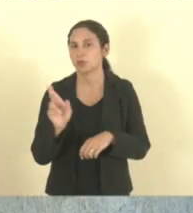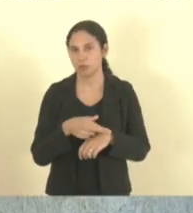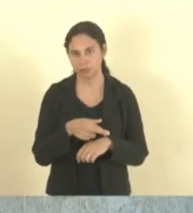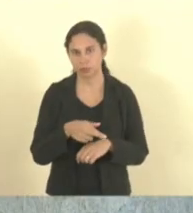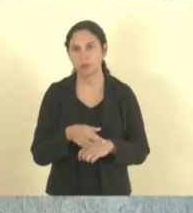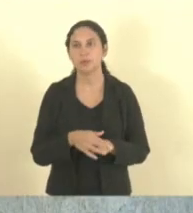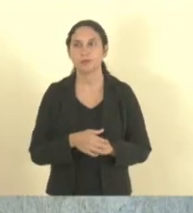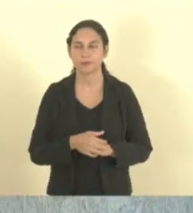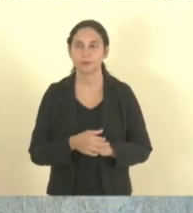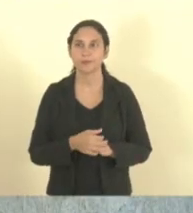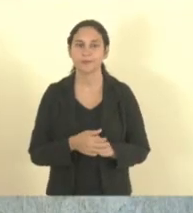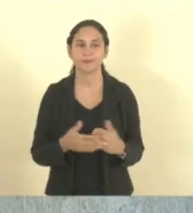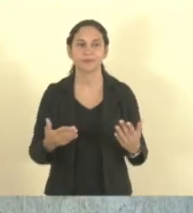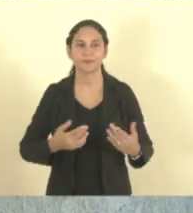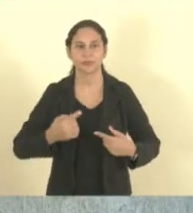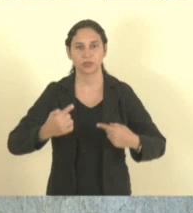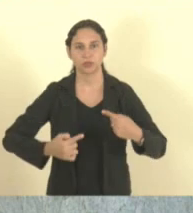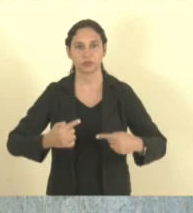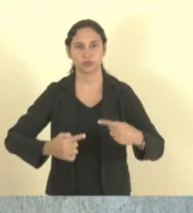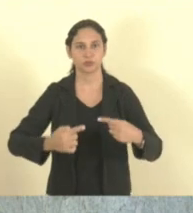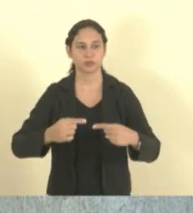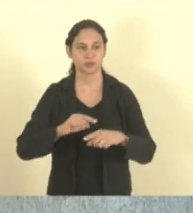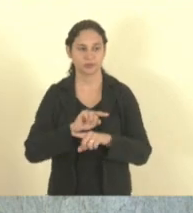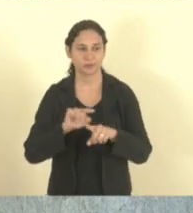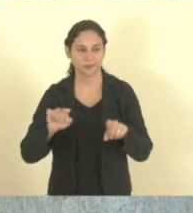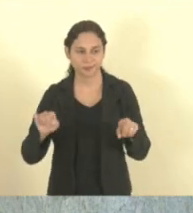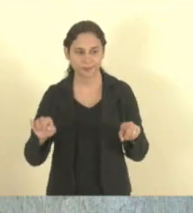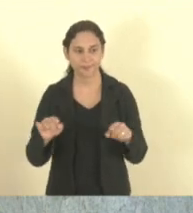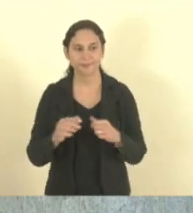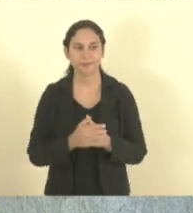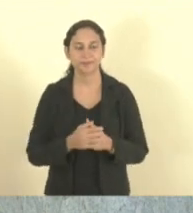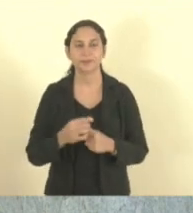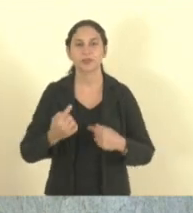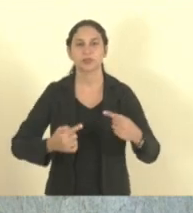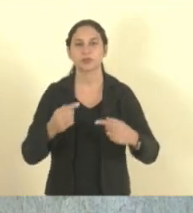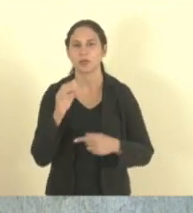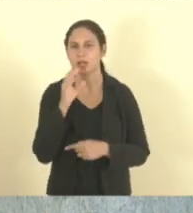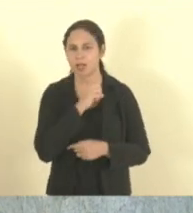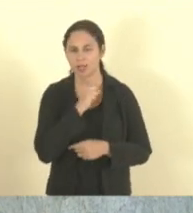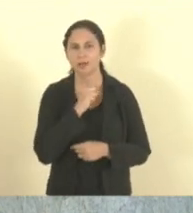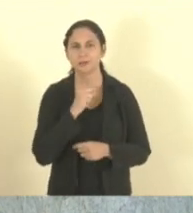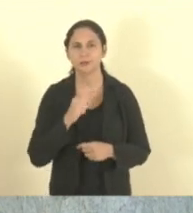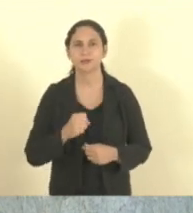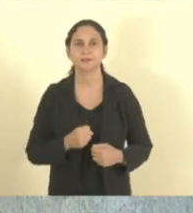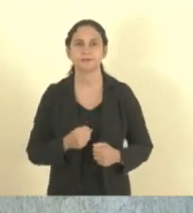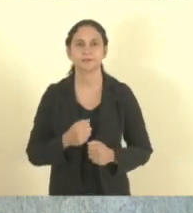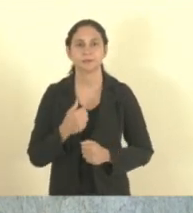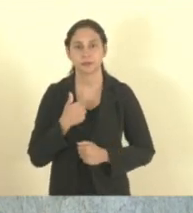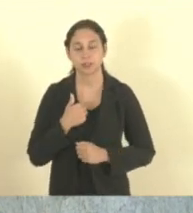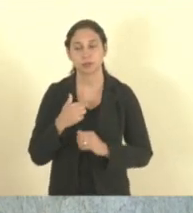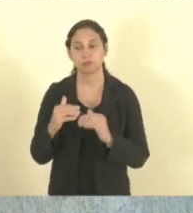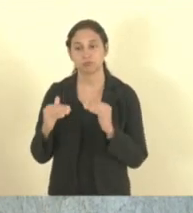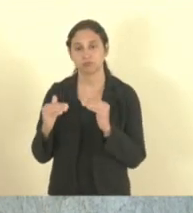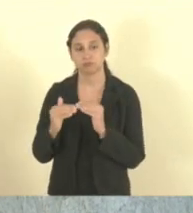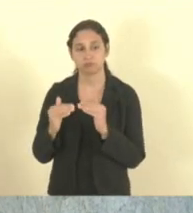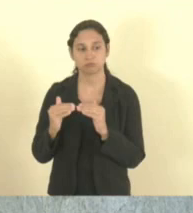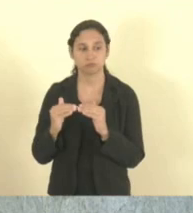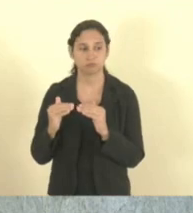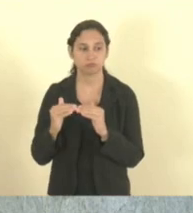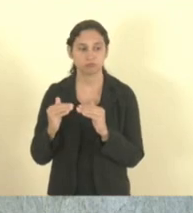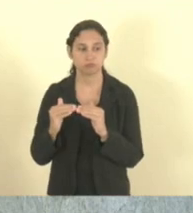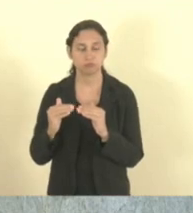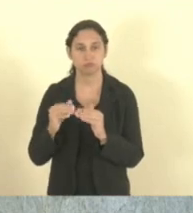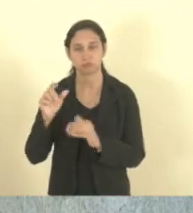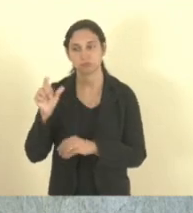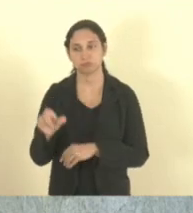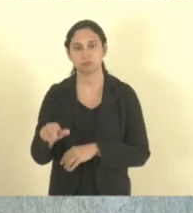Ok. Coloco a matéria em discussão. Queria discutir bem rapidamente. Eu queria concordar com o